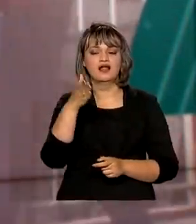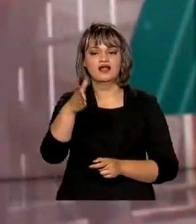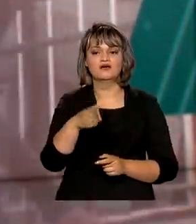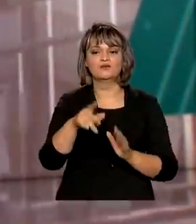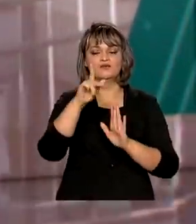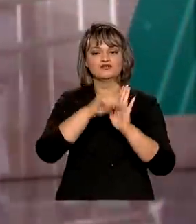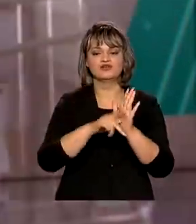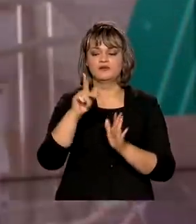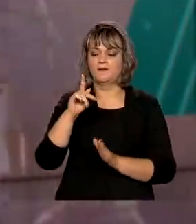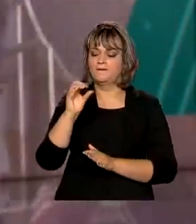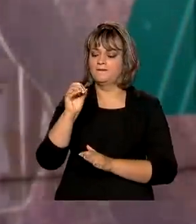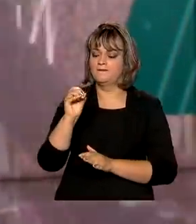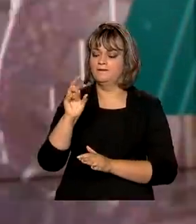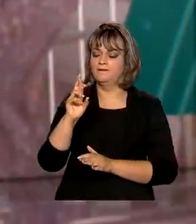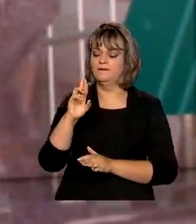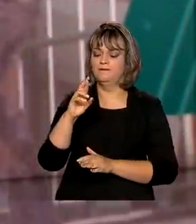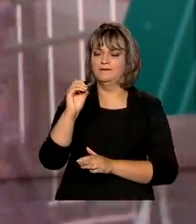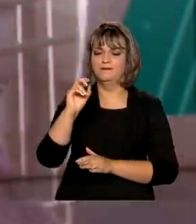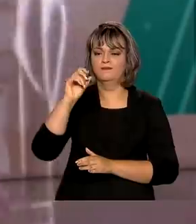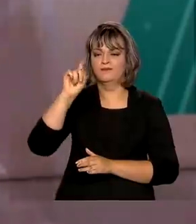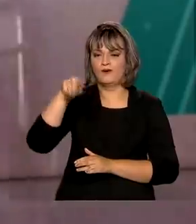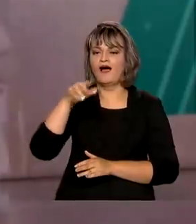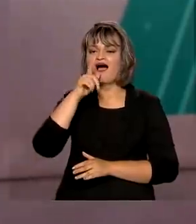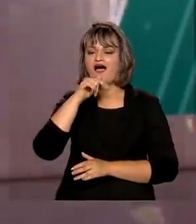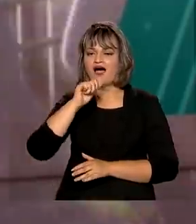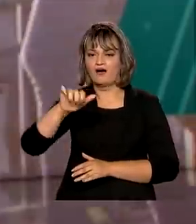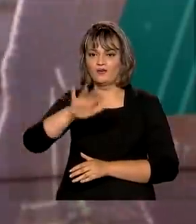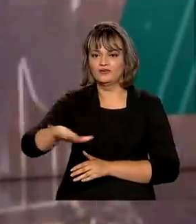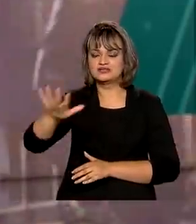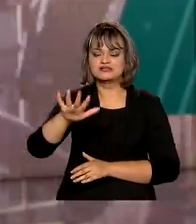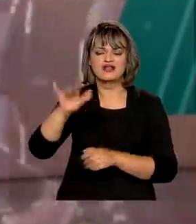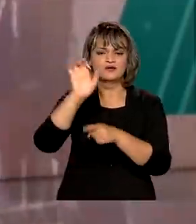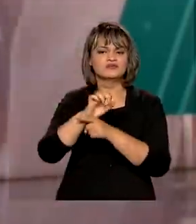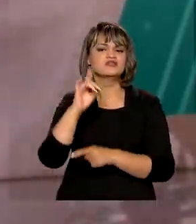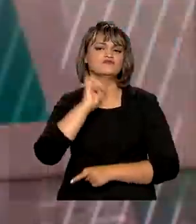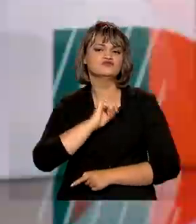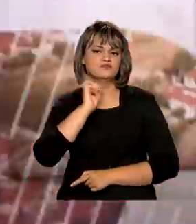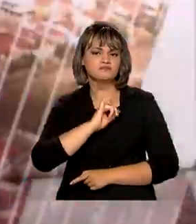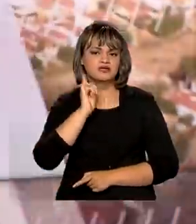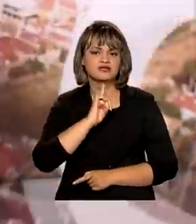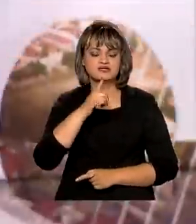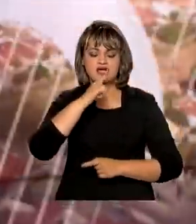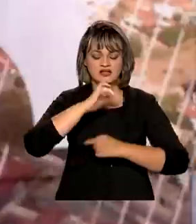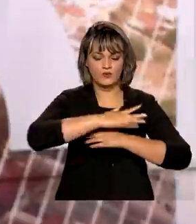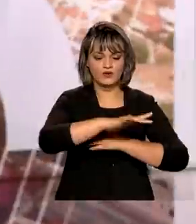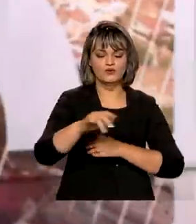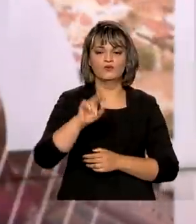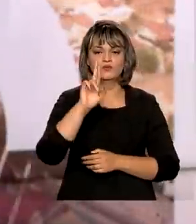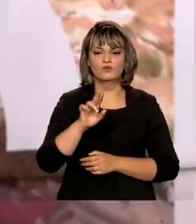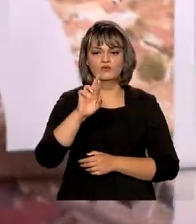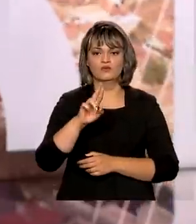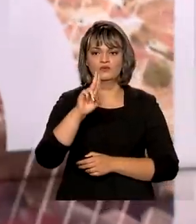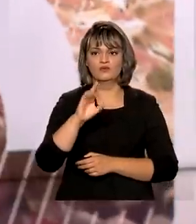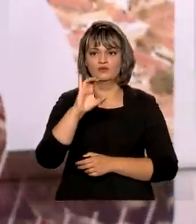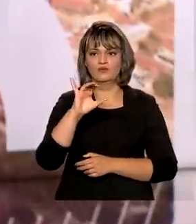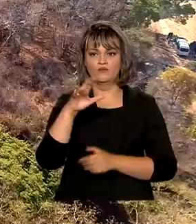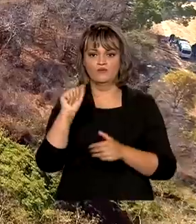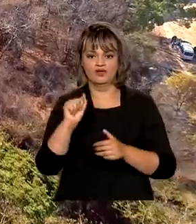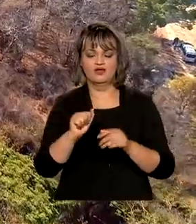Proáguas, que vai recuperar o rio Urucuia em Minas Gerais, um dos mais importantes que deságuam no rio São Francisco.